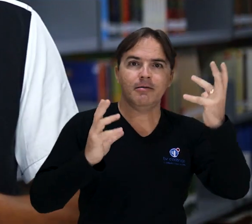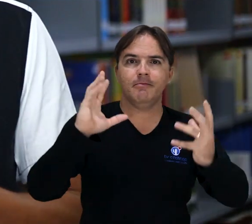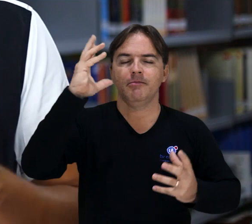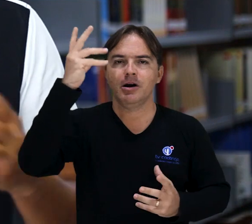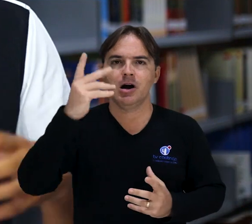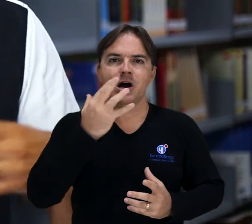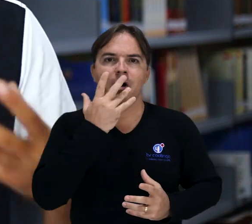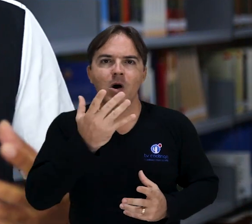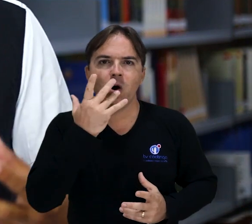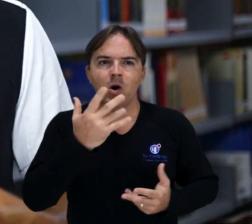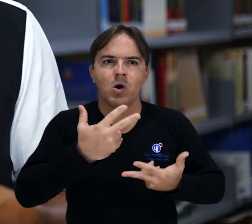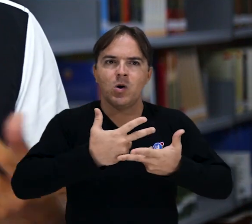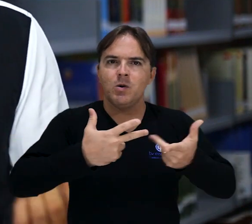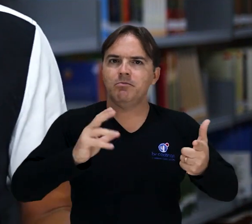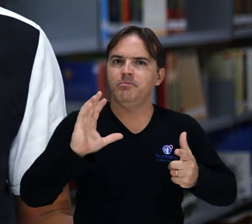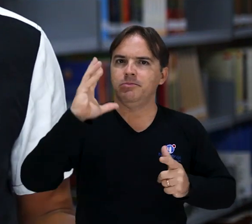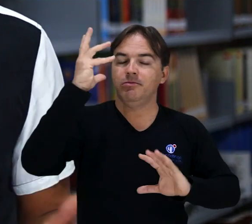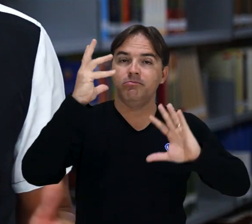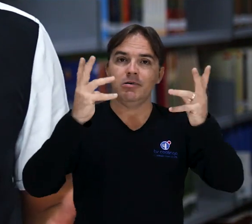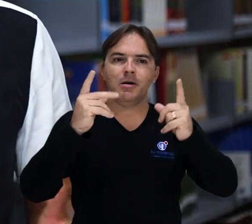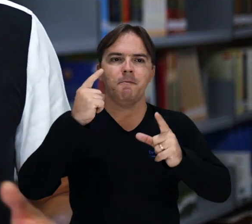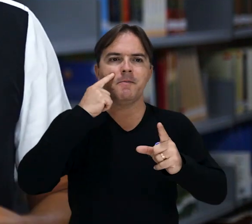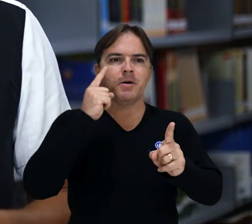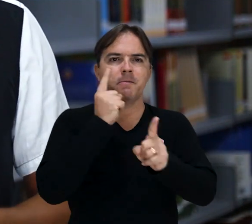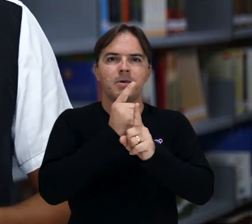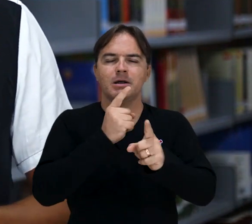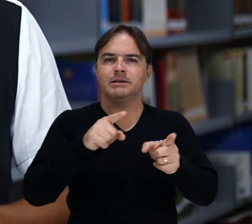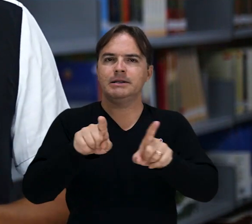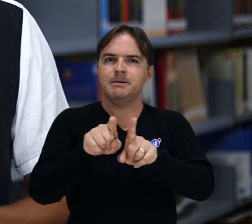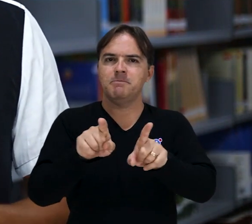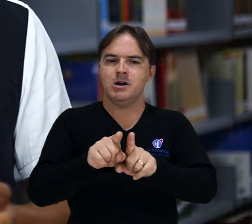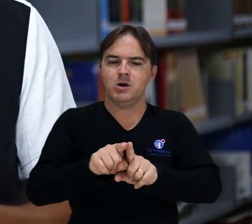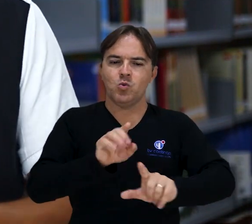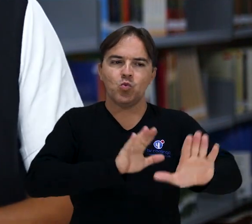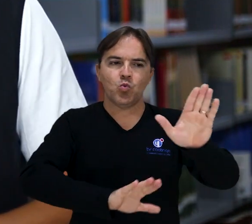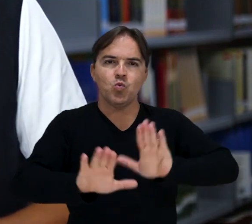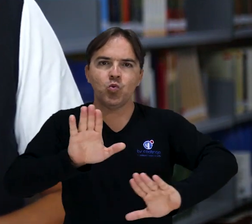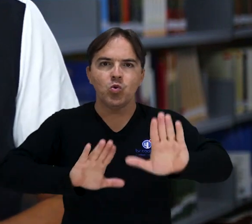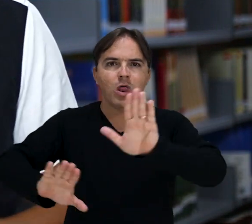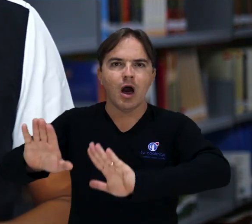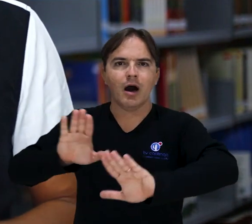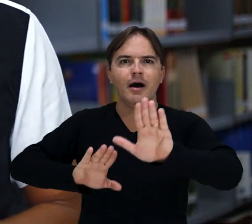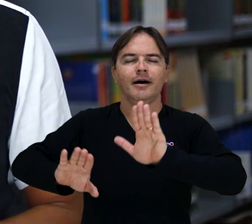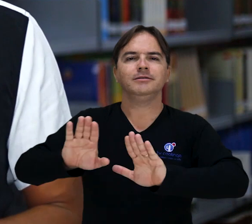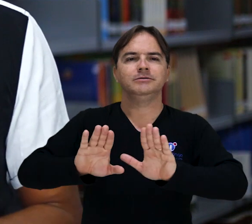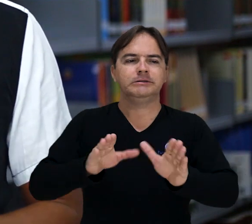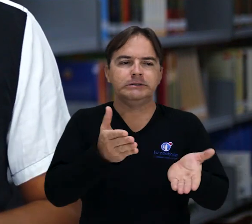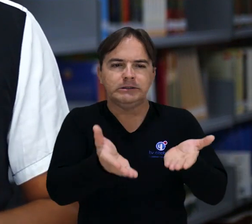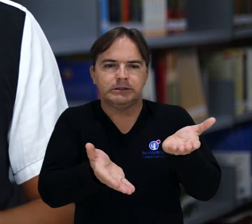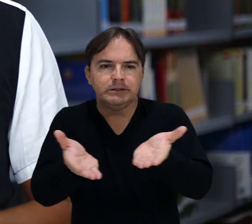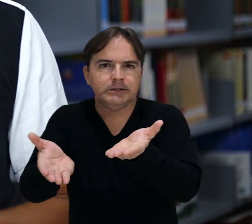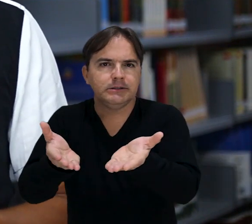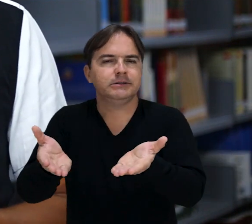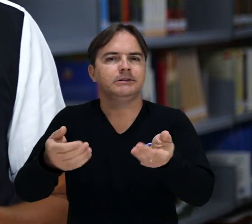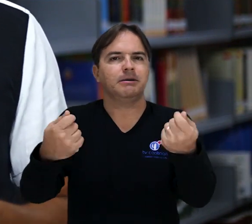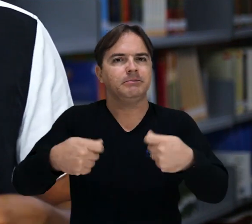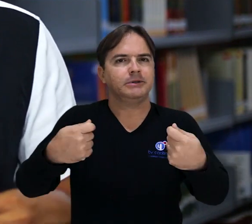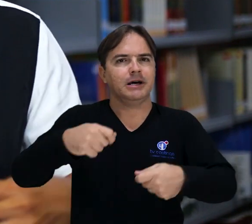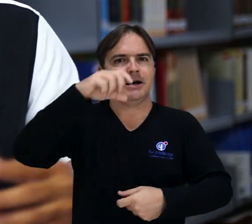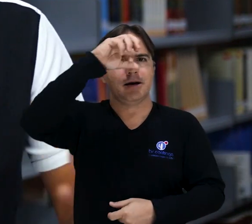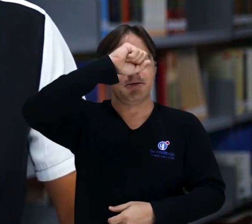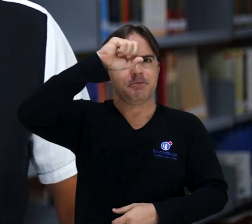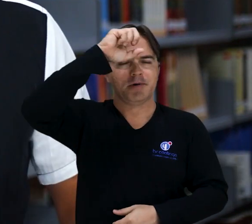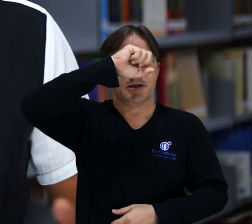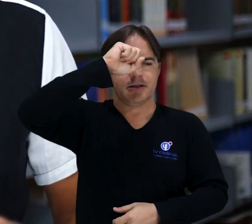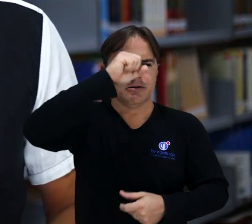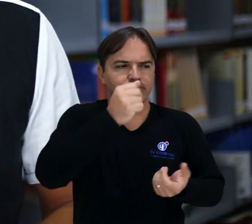a mudar. Mas ele trata um pouco disso, da importância do cuidado, do aprender a cuidar, do deixar